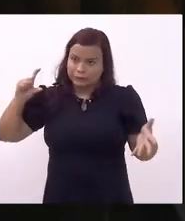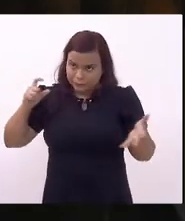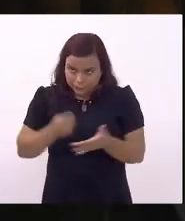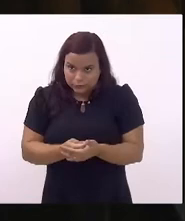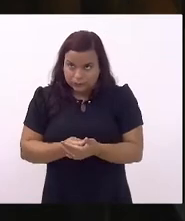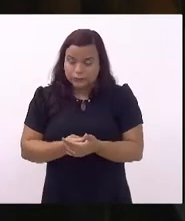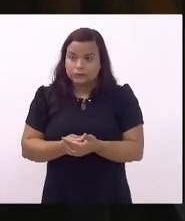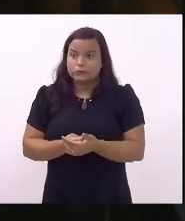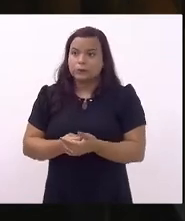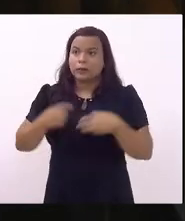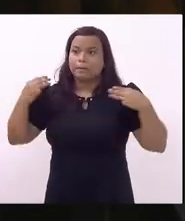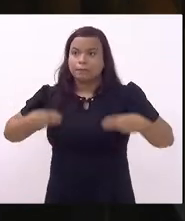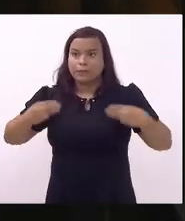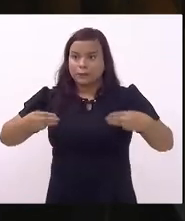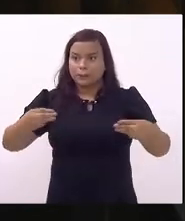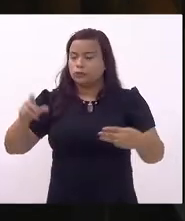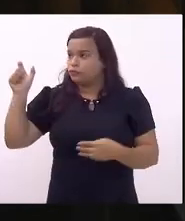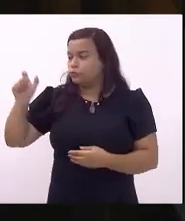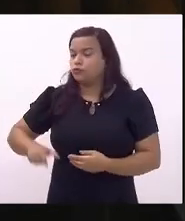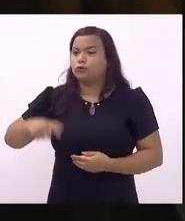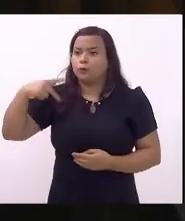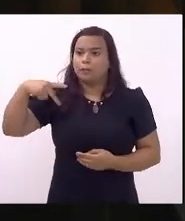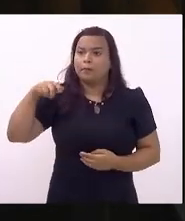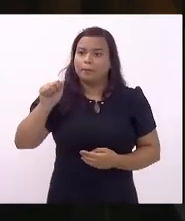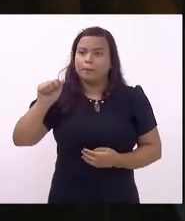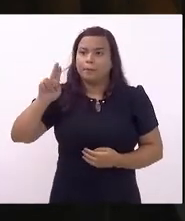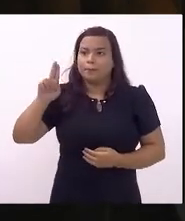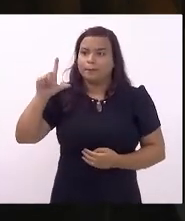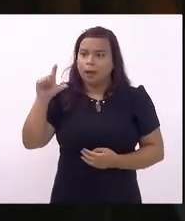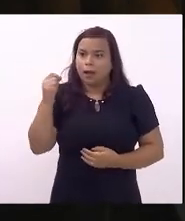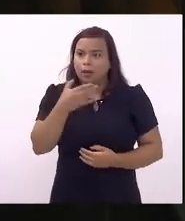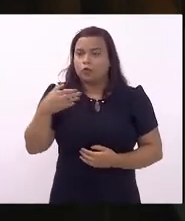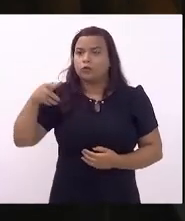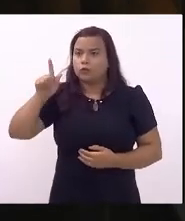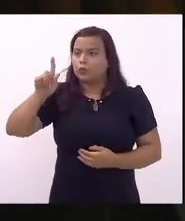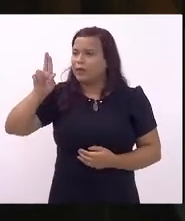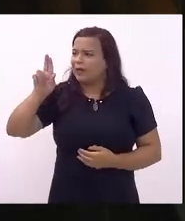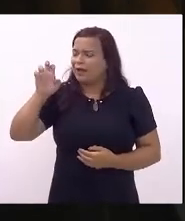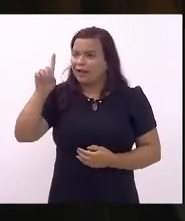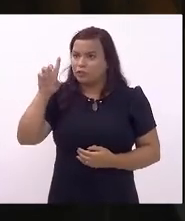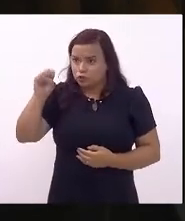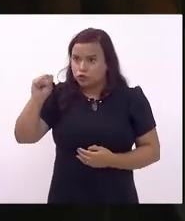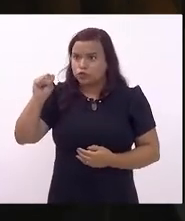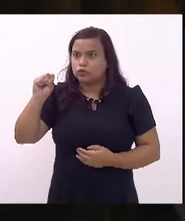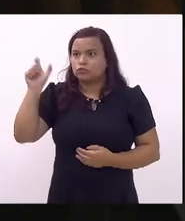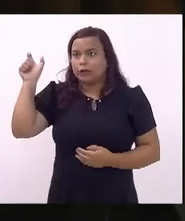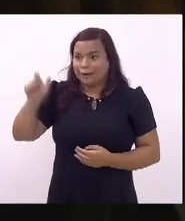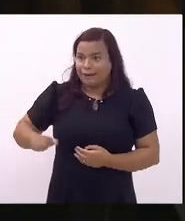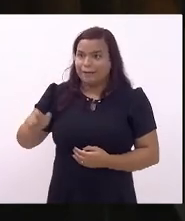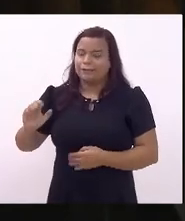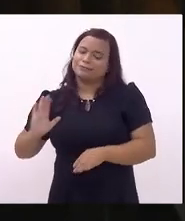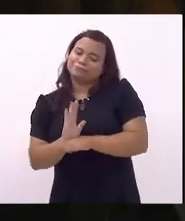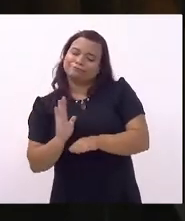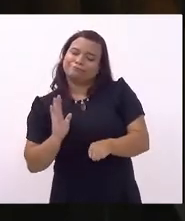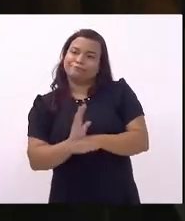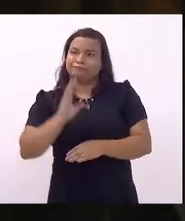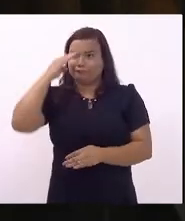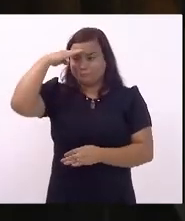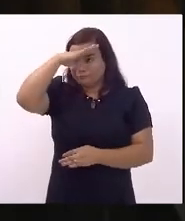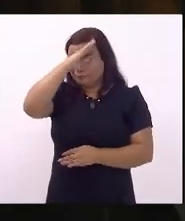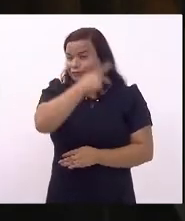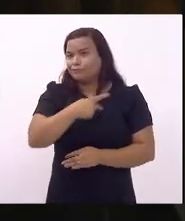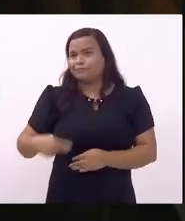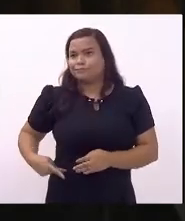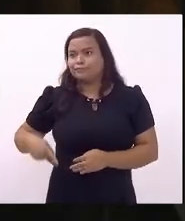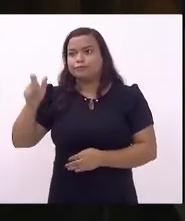do ministro Paulo Guedes o posto Ipiranga do Jair Bolsonaro o responsável por